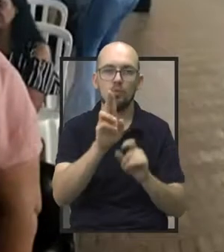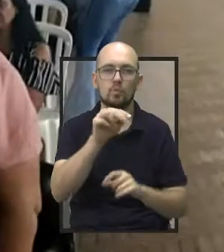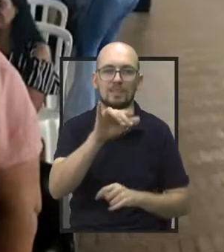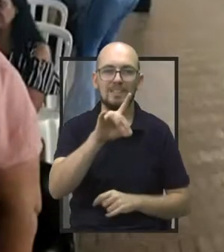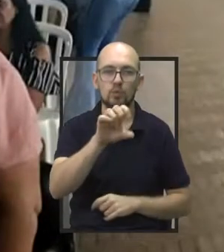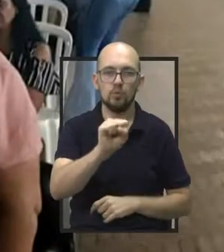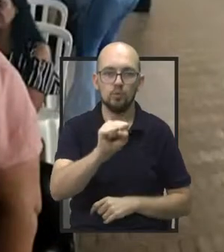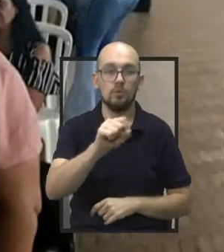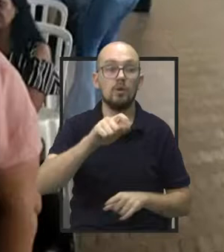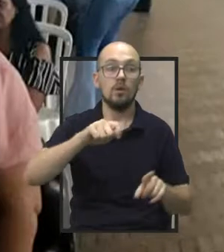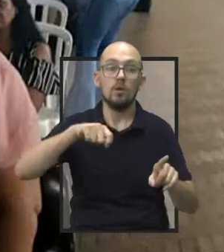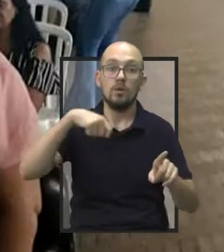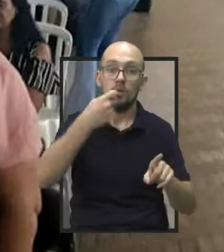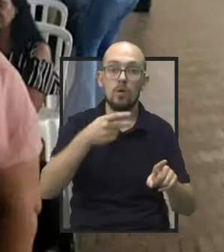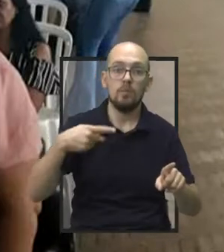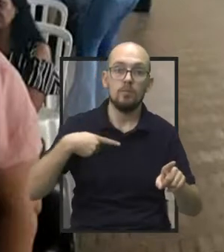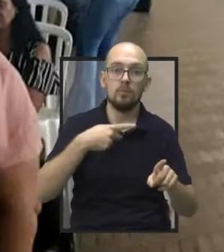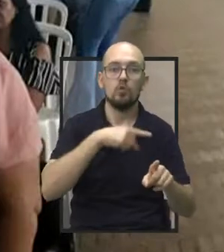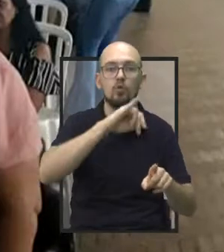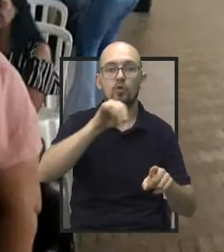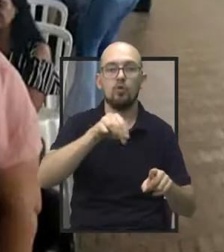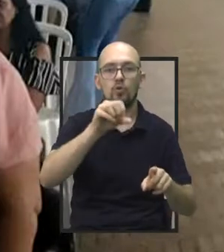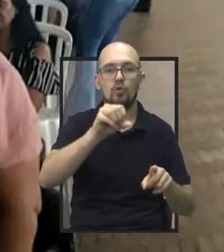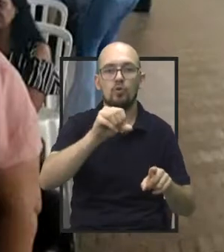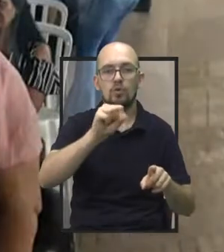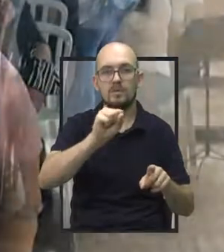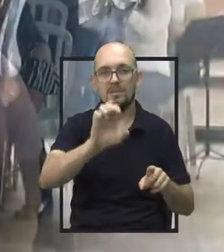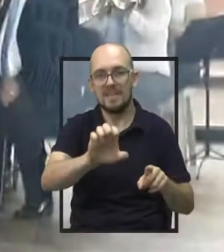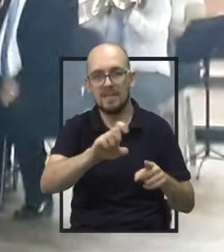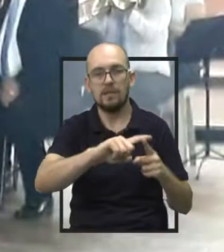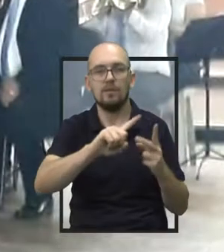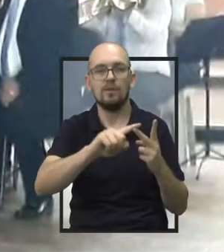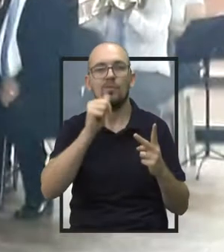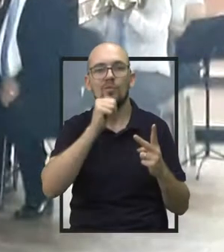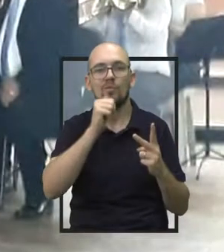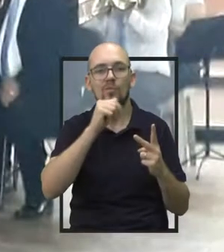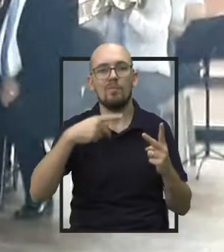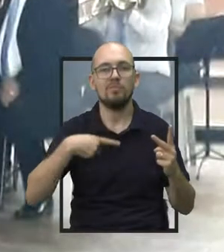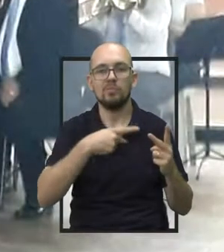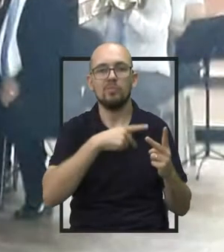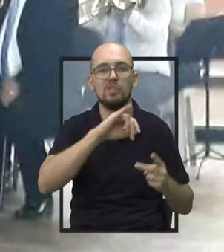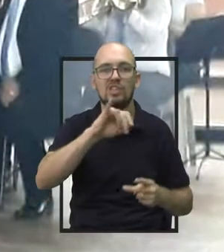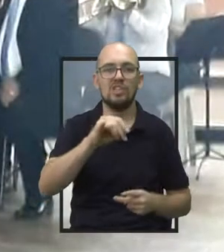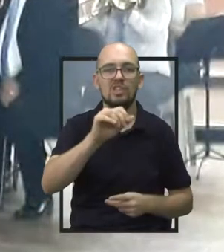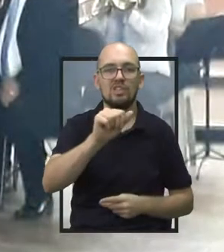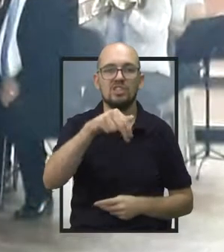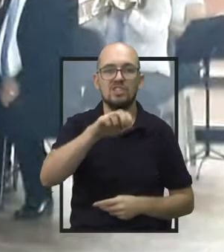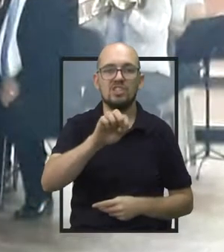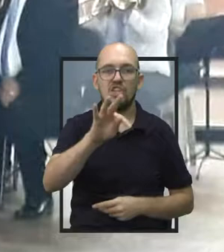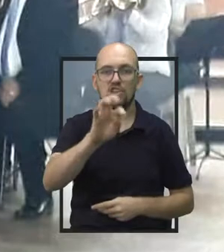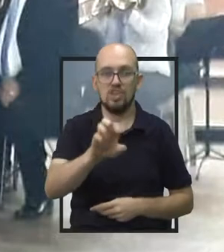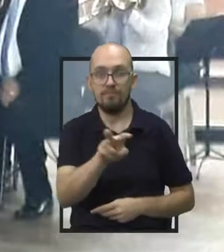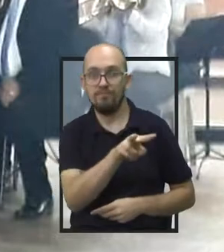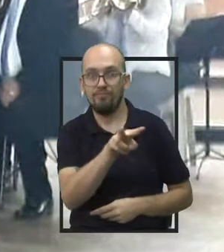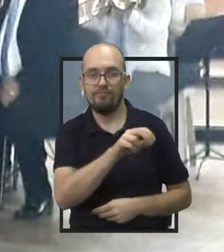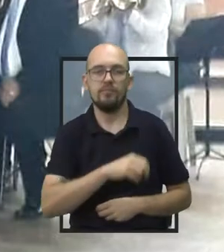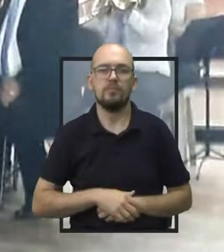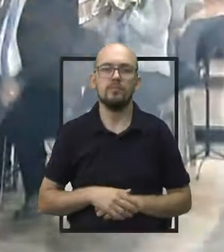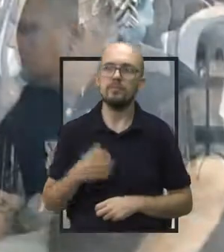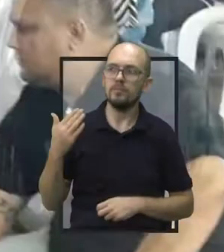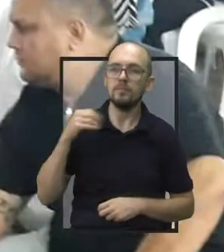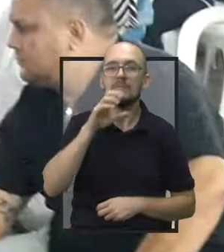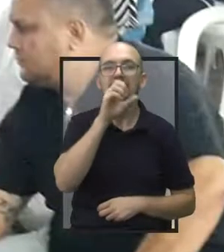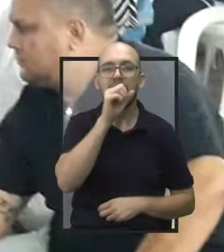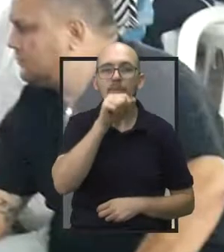do pastor José Garcia e da pastora Janete Garcia. E nesse último sábado, a Casa Escola Bem-Estar